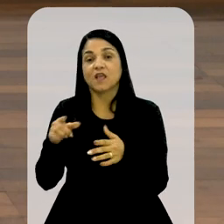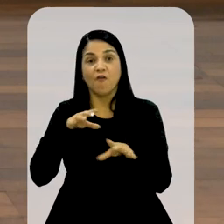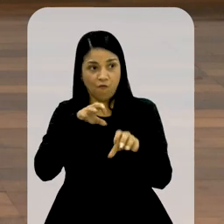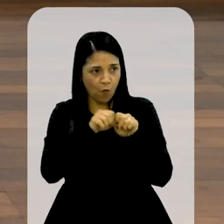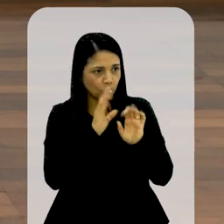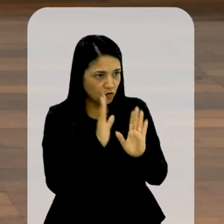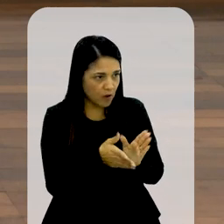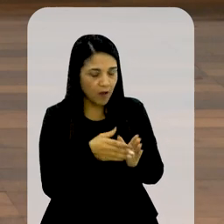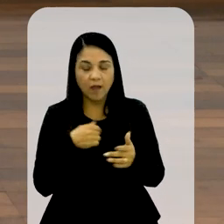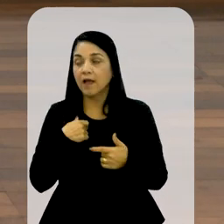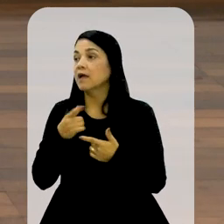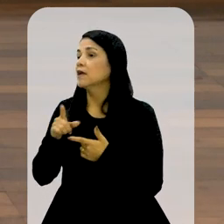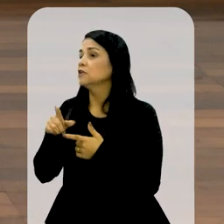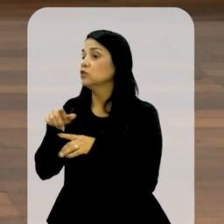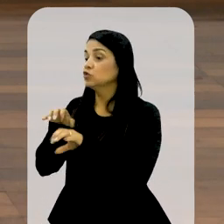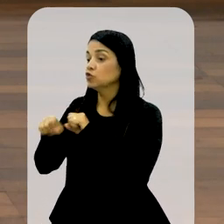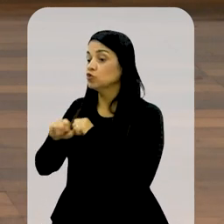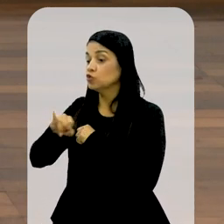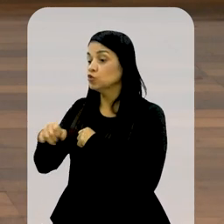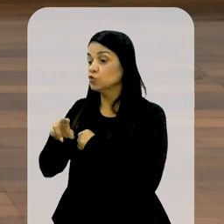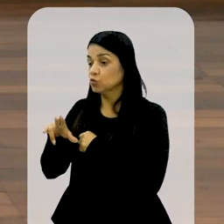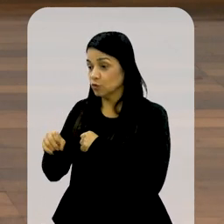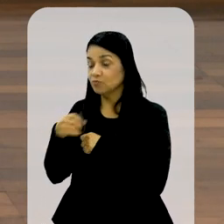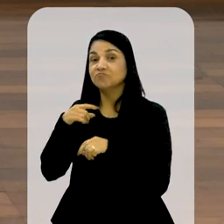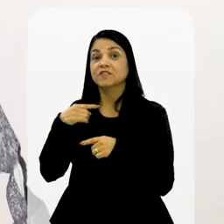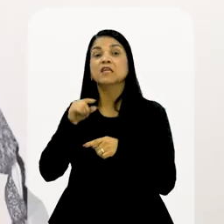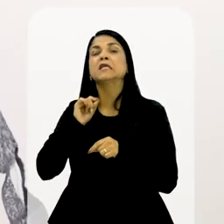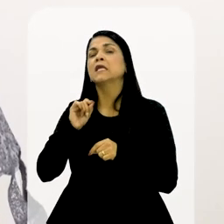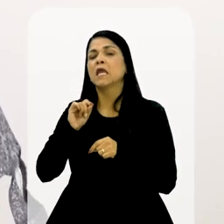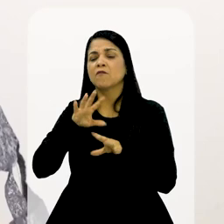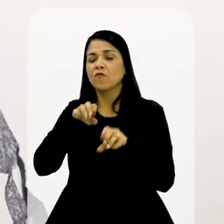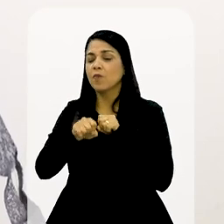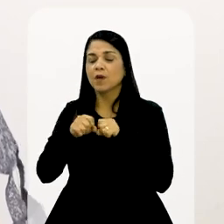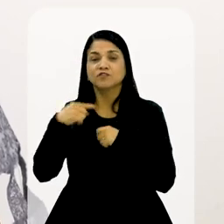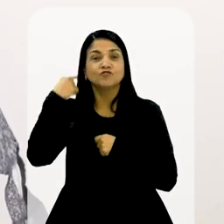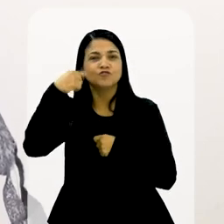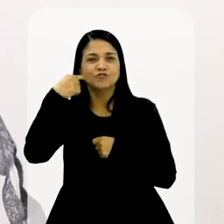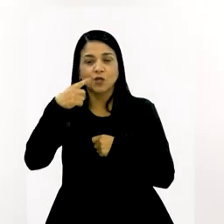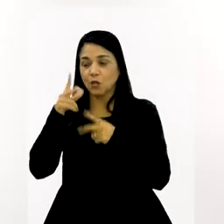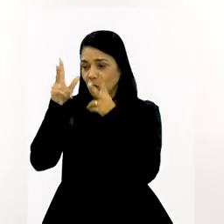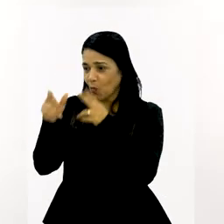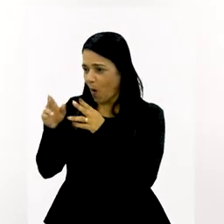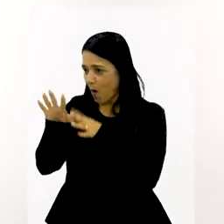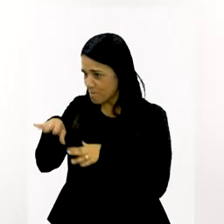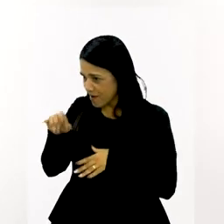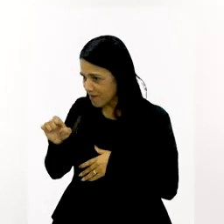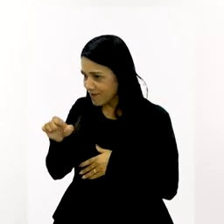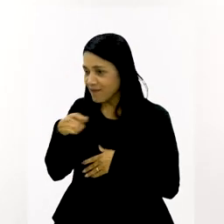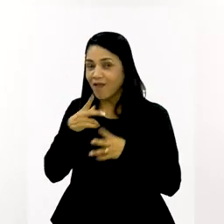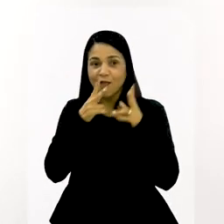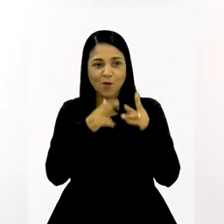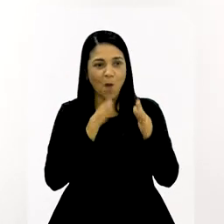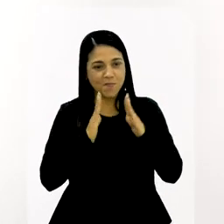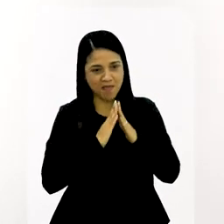Ela já se formou? Ela se forma agora em julho. Em que? Direito. Ah, puxou a mãe, tá igual lá em casa. Não